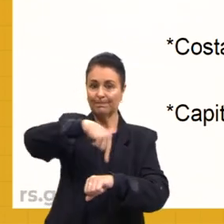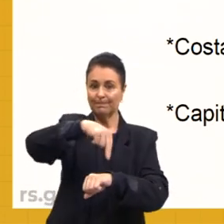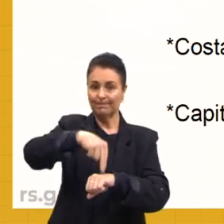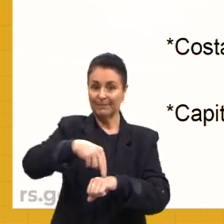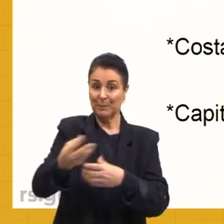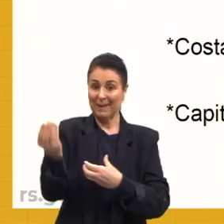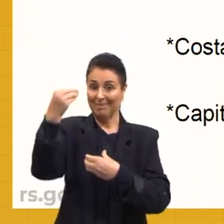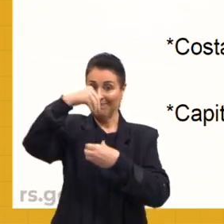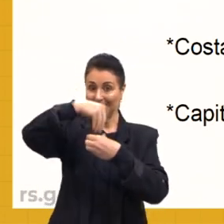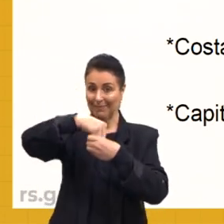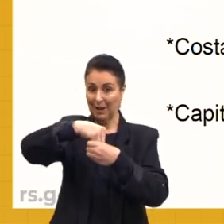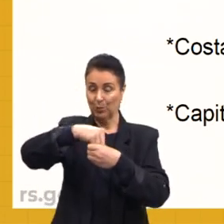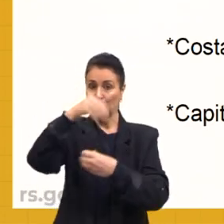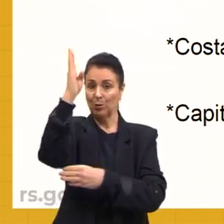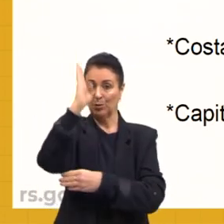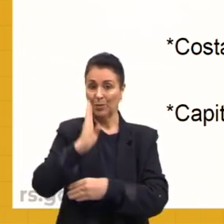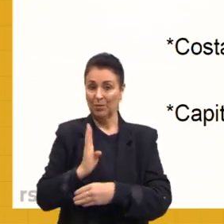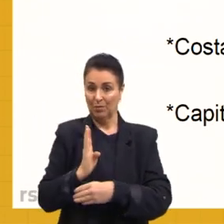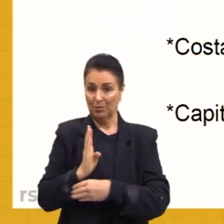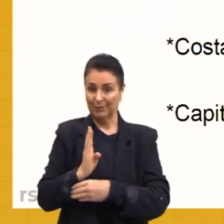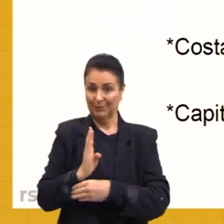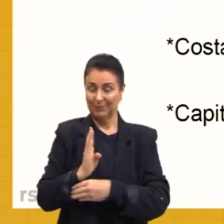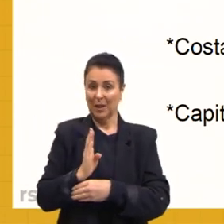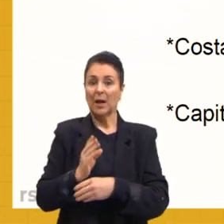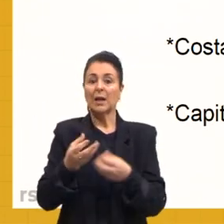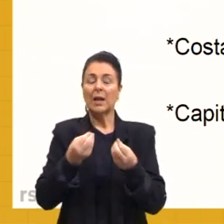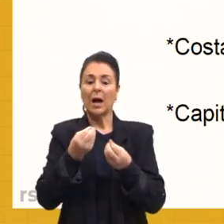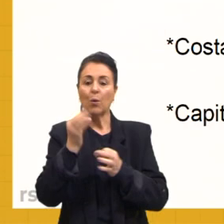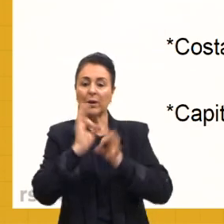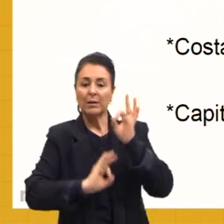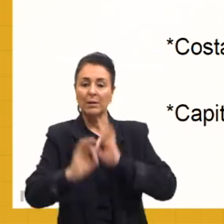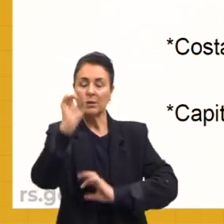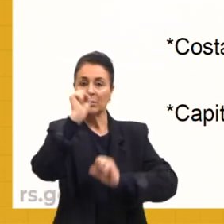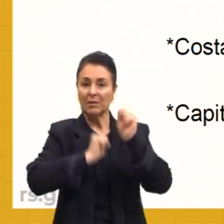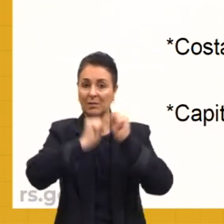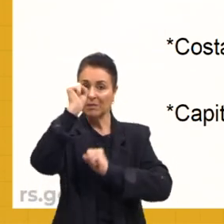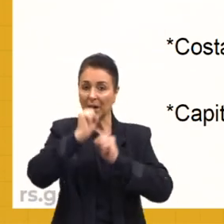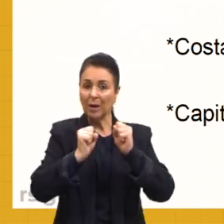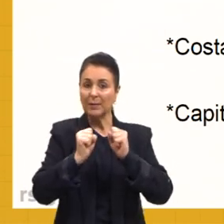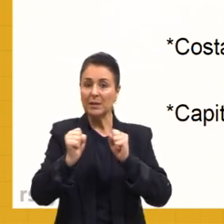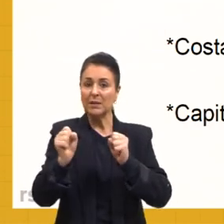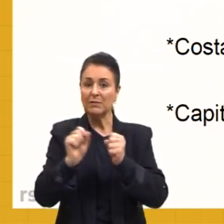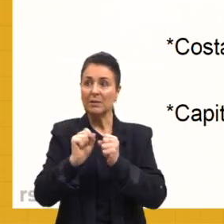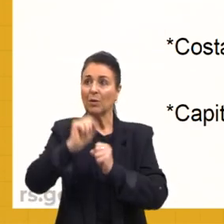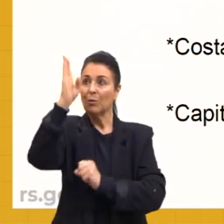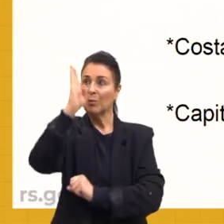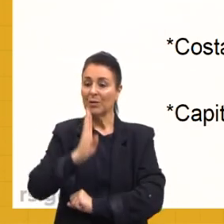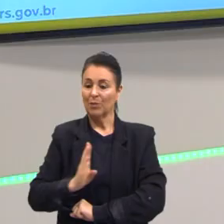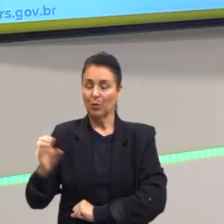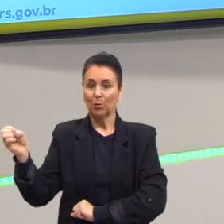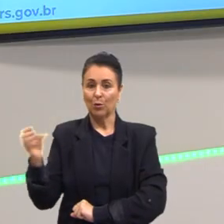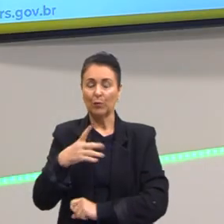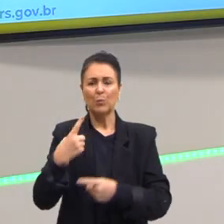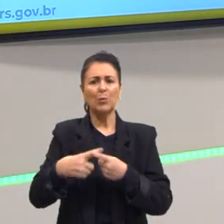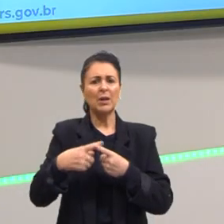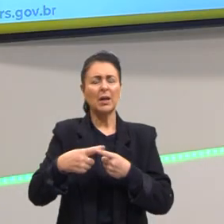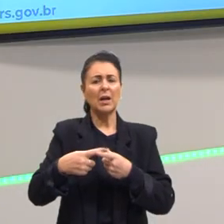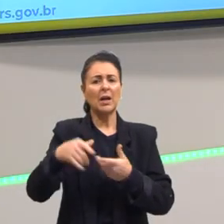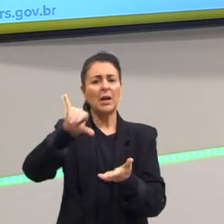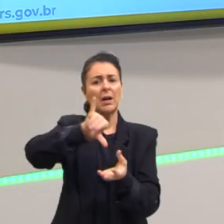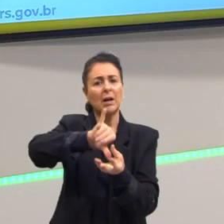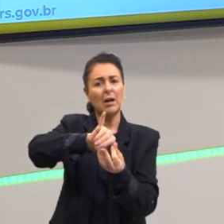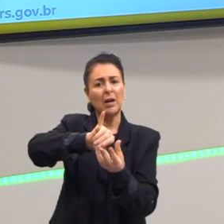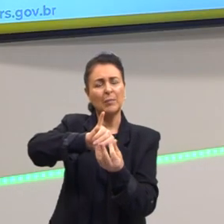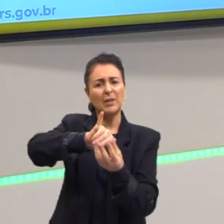na construção das indústrias, na modernização do país. Por que nós chamamos de capitalismo tardio? O que é que é